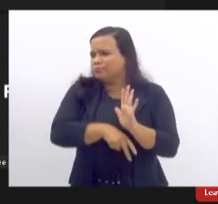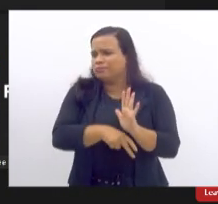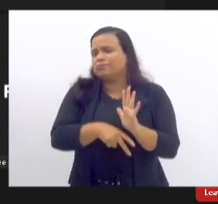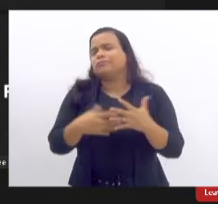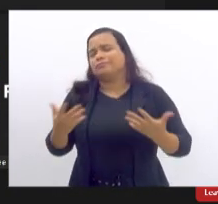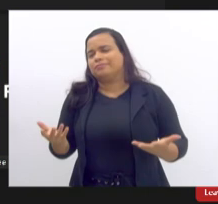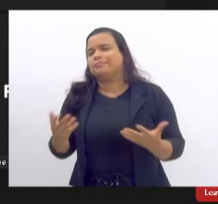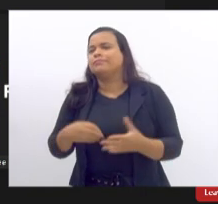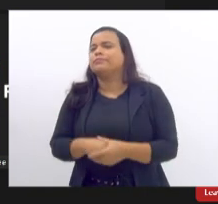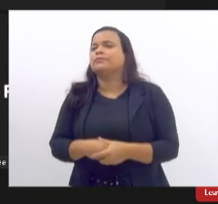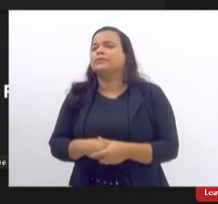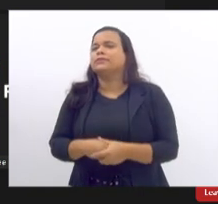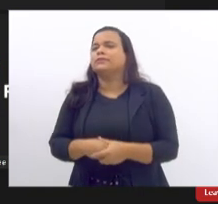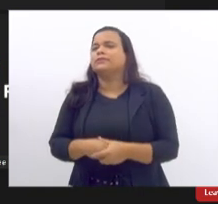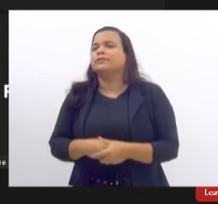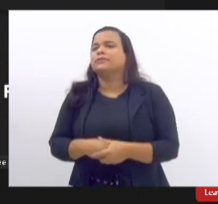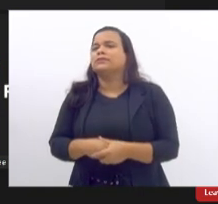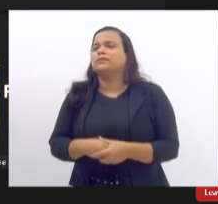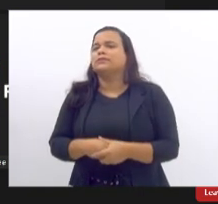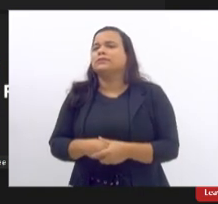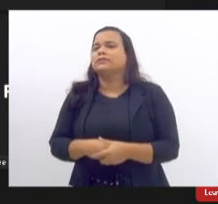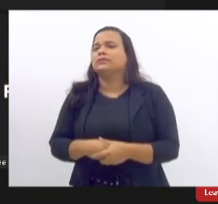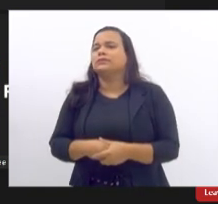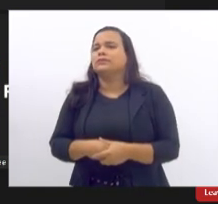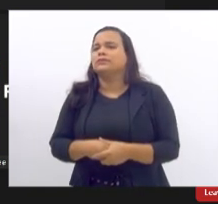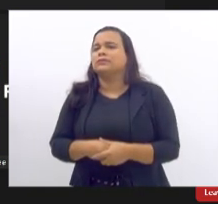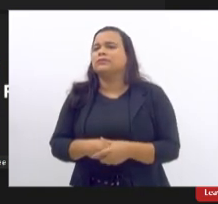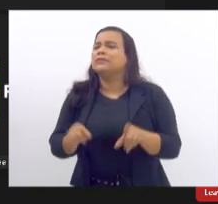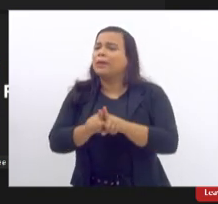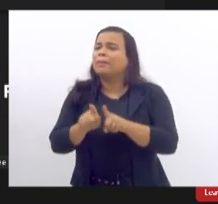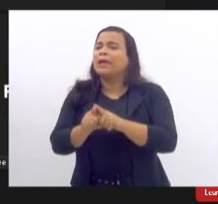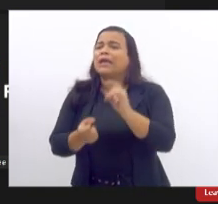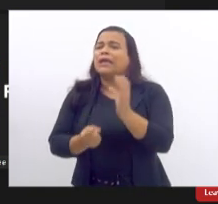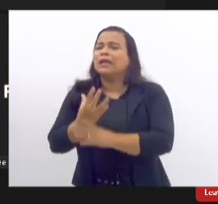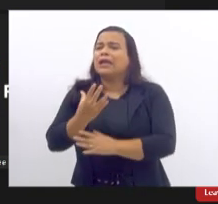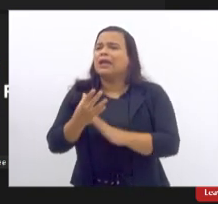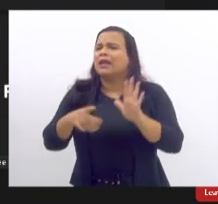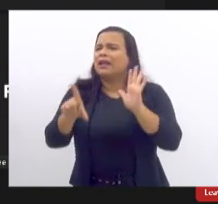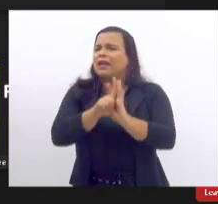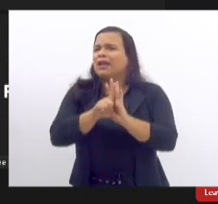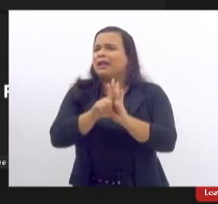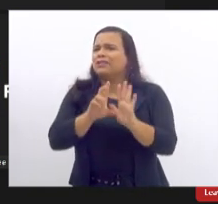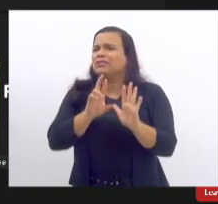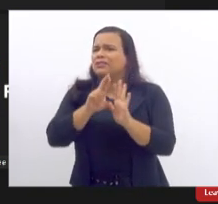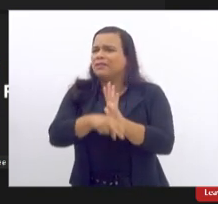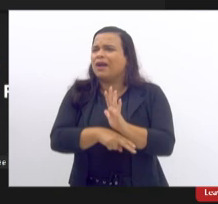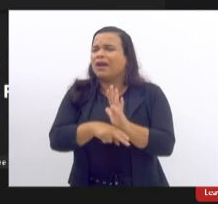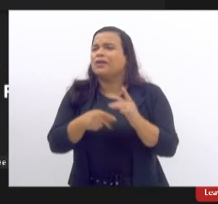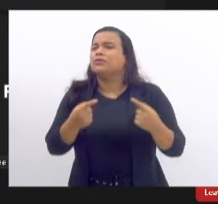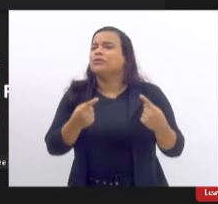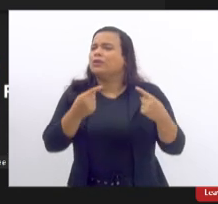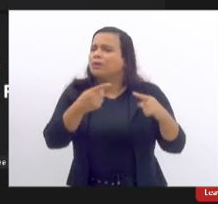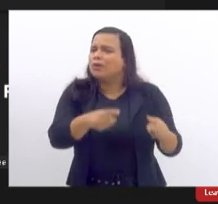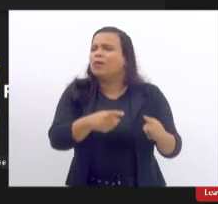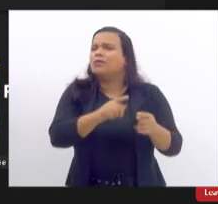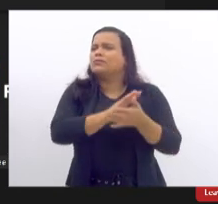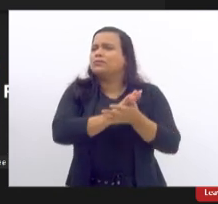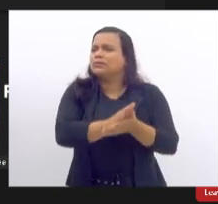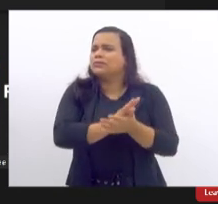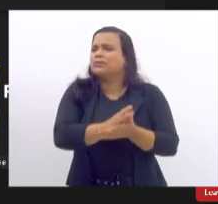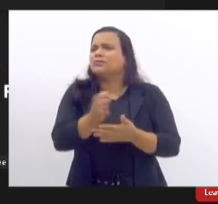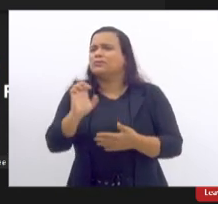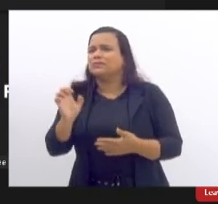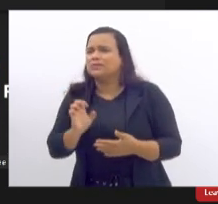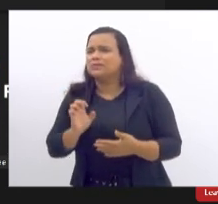não sou quem fiz um monte de leis contra a discriminação homofobia